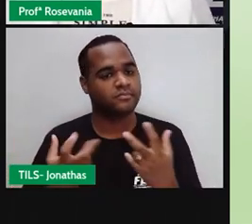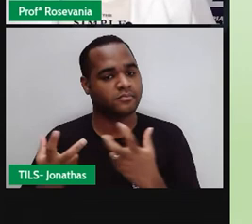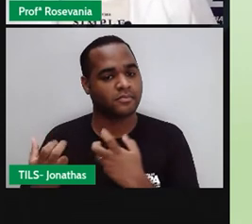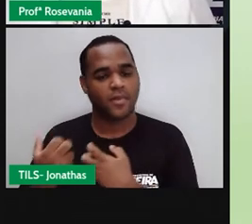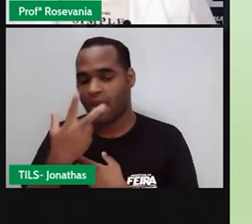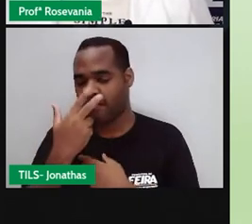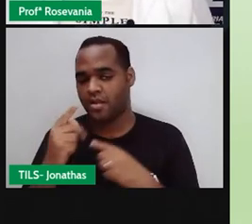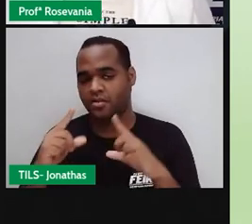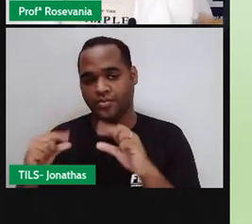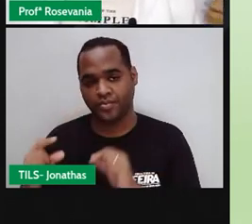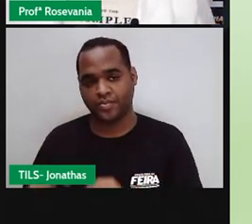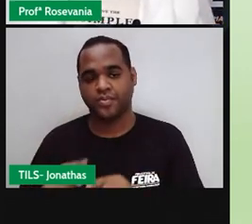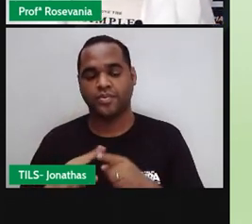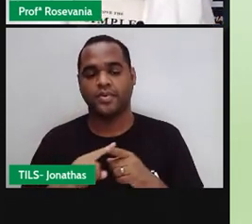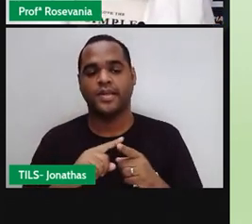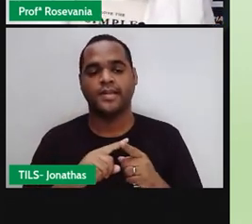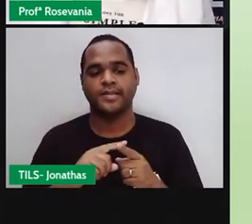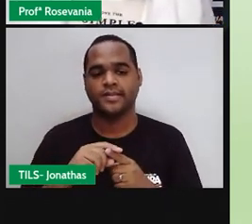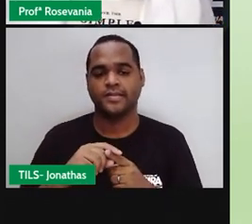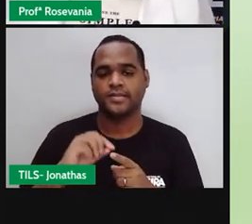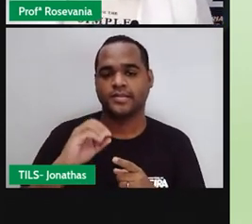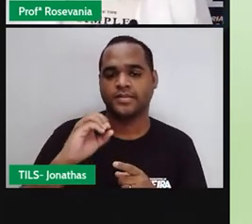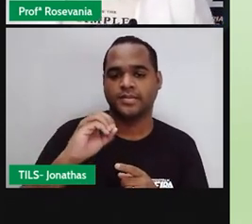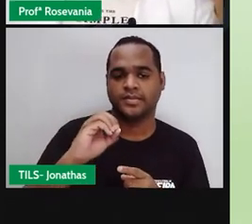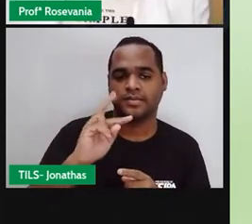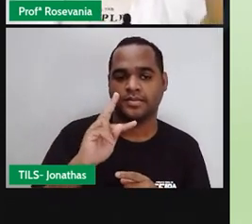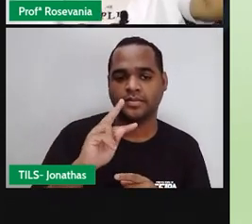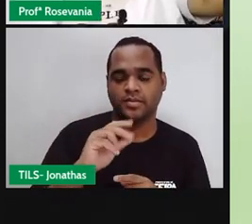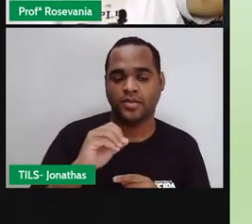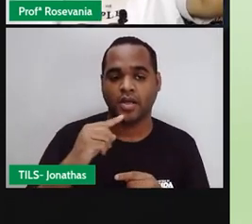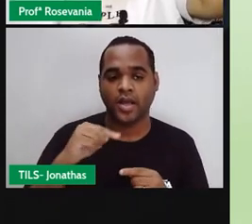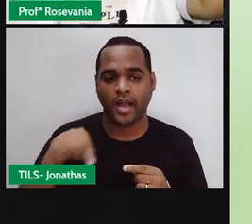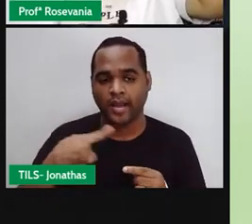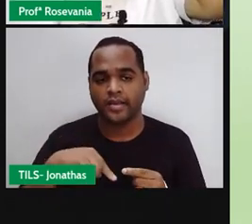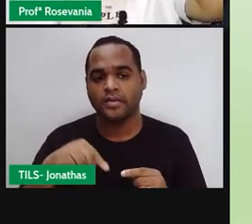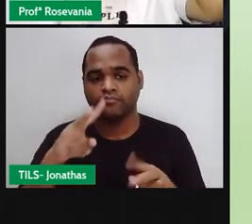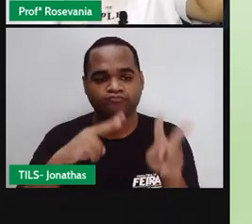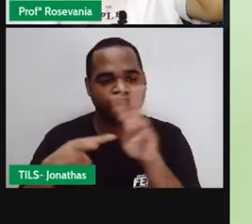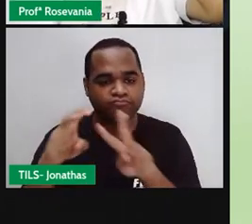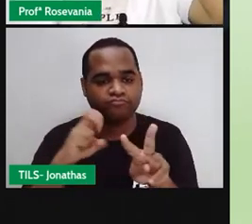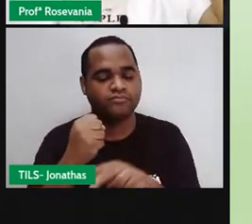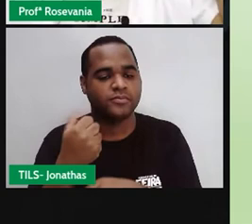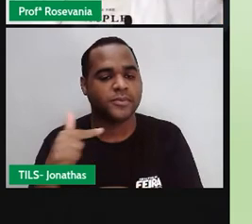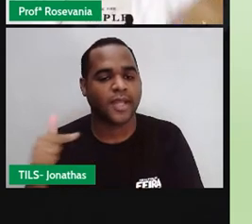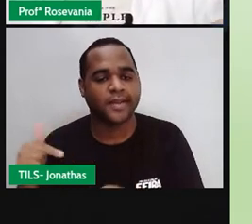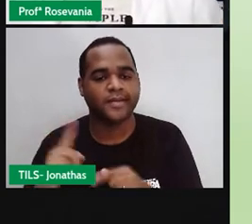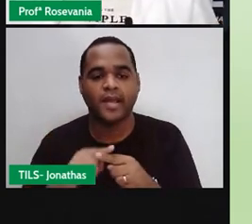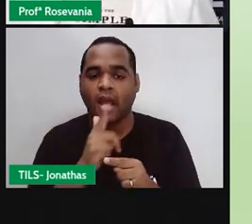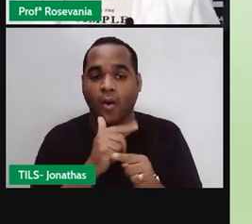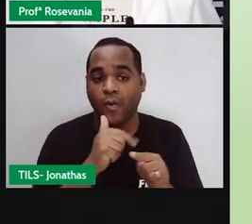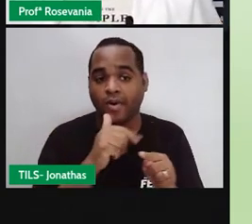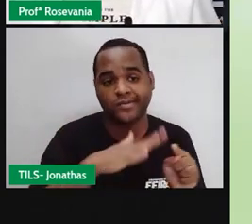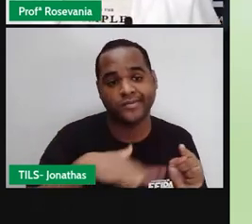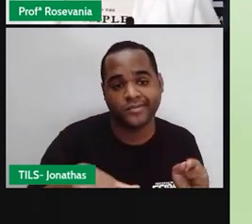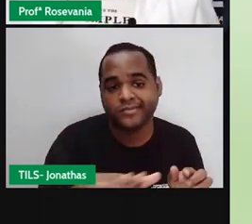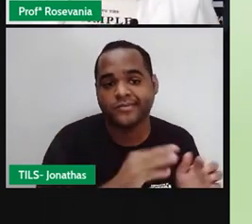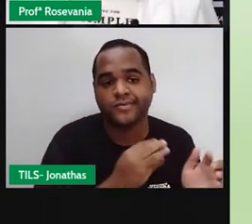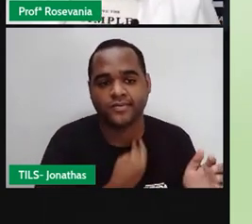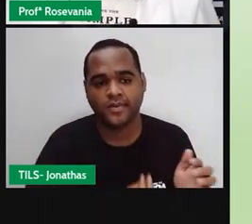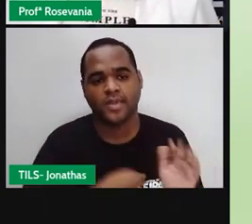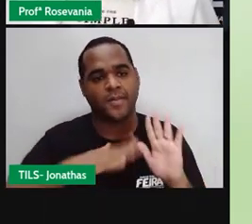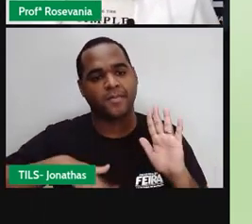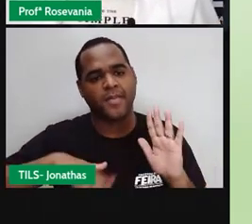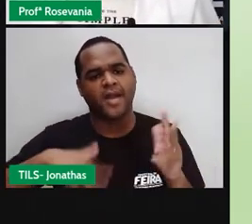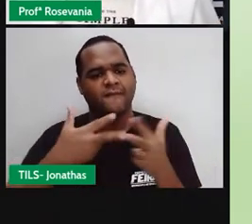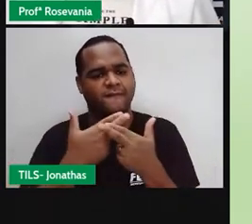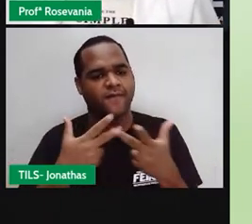diminui a quantidade de oxigênio, já vai interferir na vida marinha, né, na vida aquática, de modo geral, mas se a gente não parar